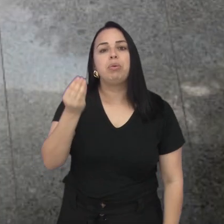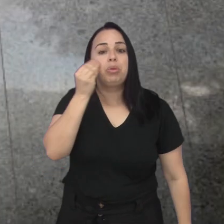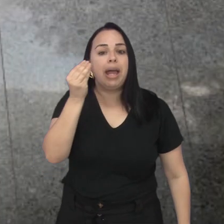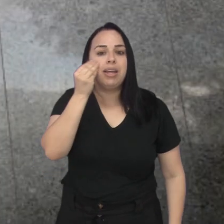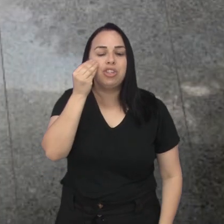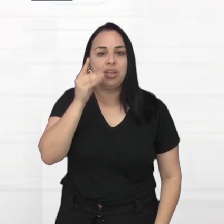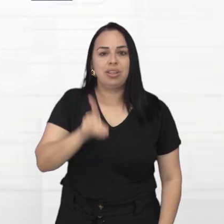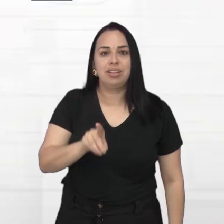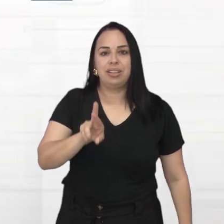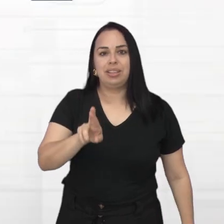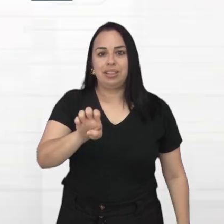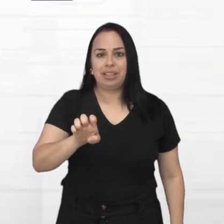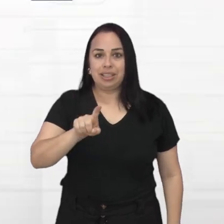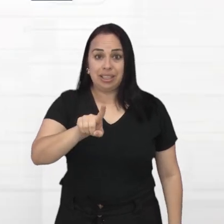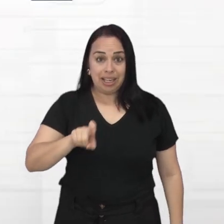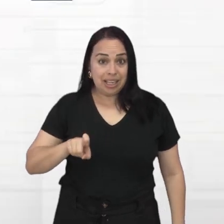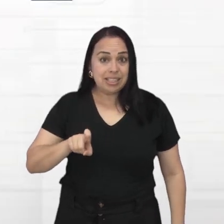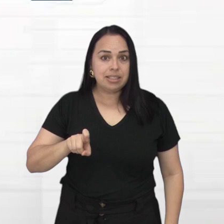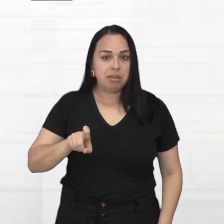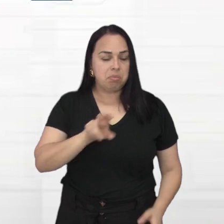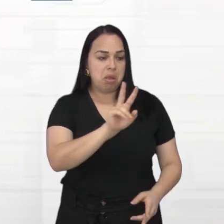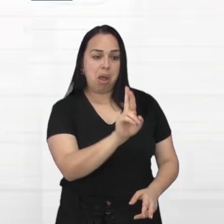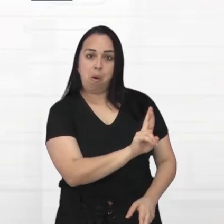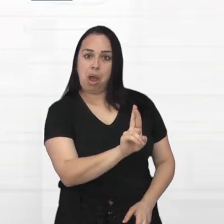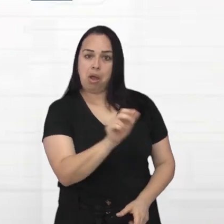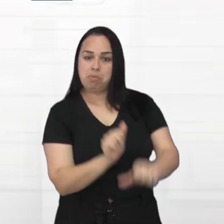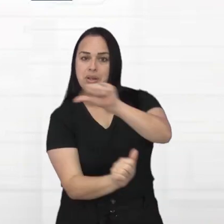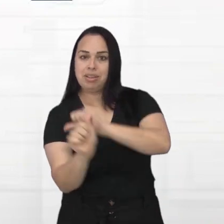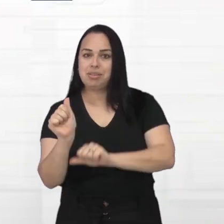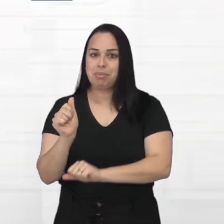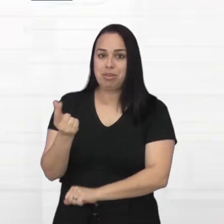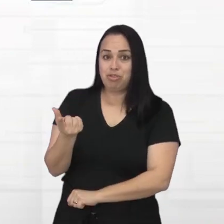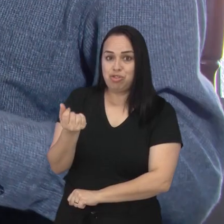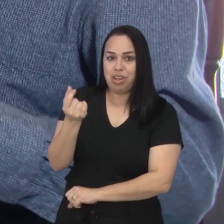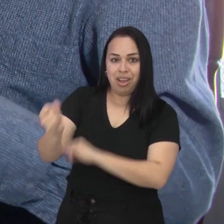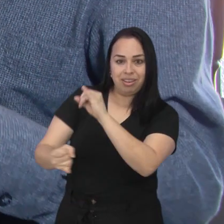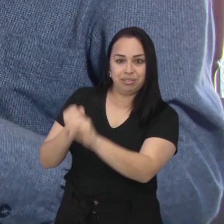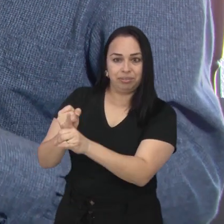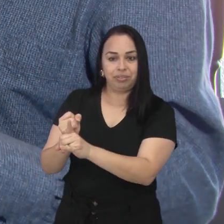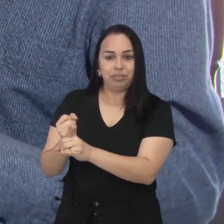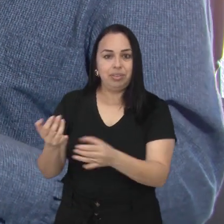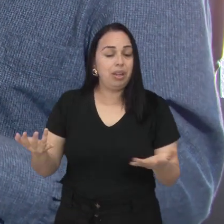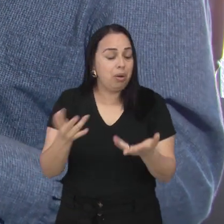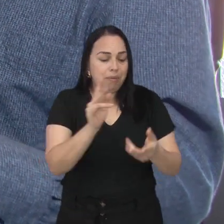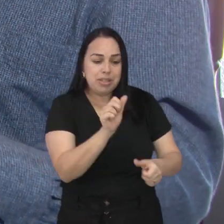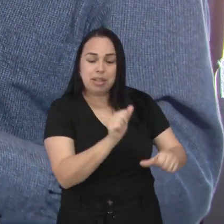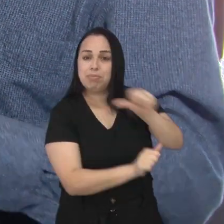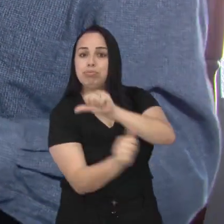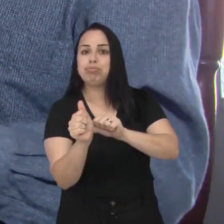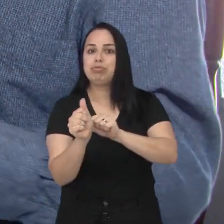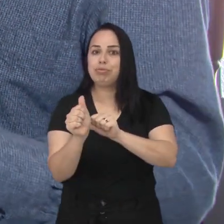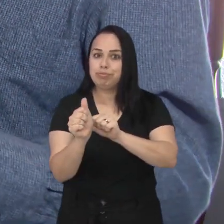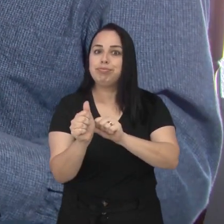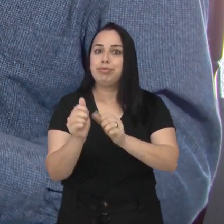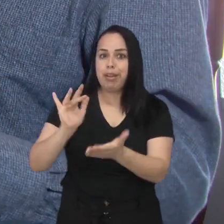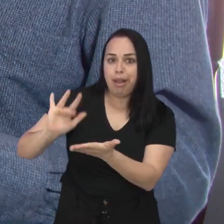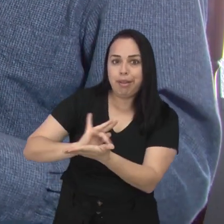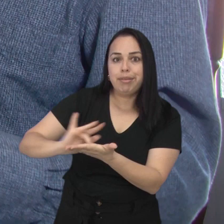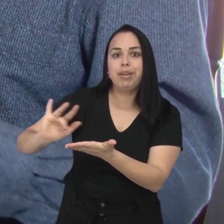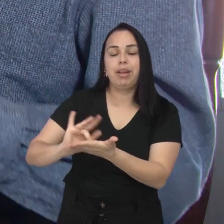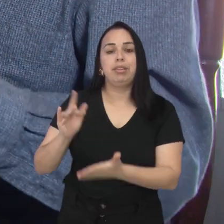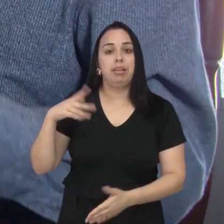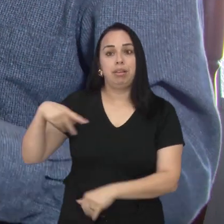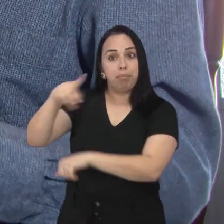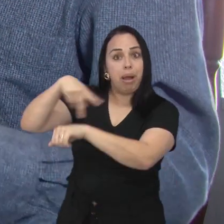a fase de testes do DREX, nome dado ao Real Digital. Então, tudo vai ser informatizado, tudo vai ser digital.